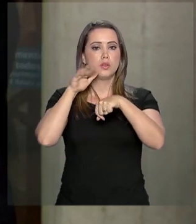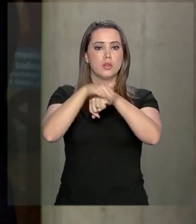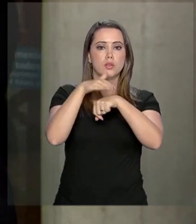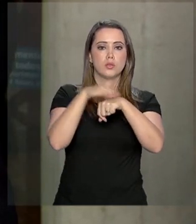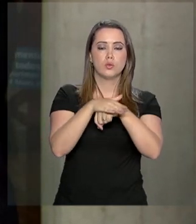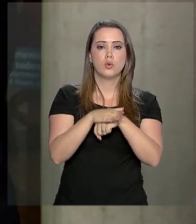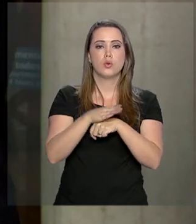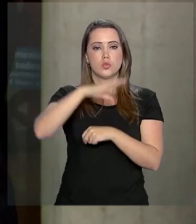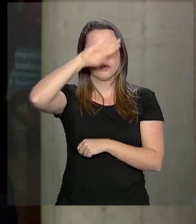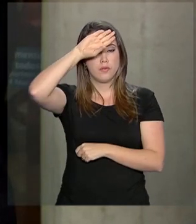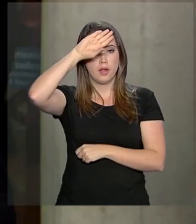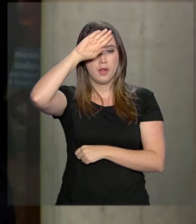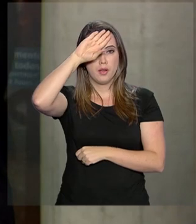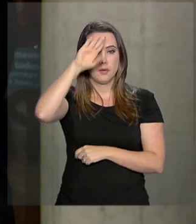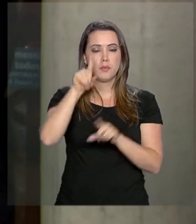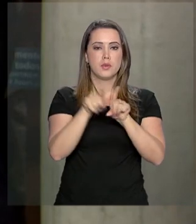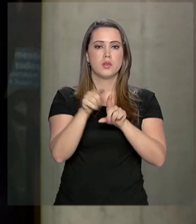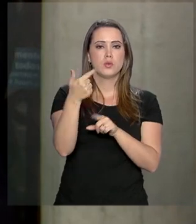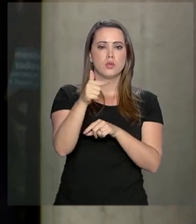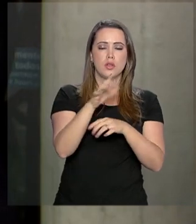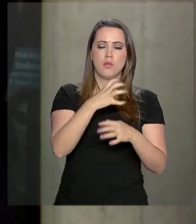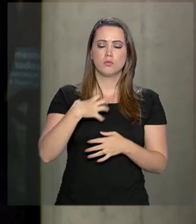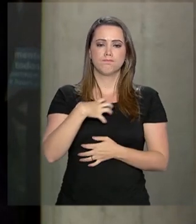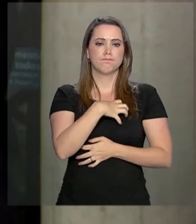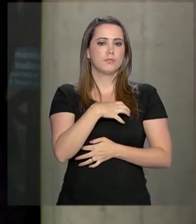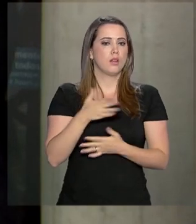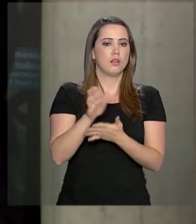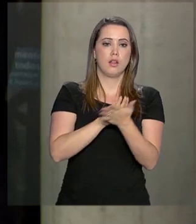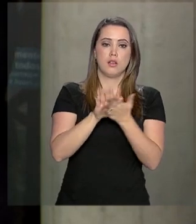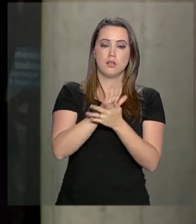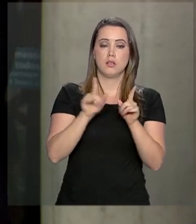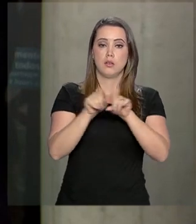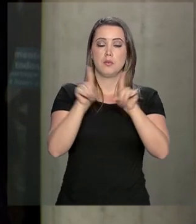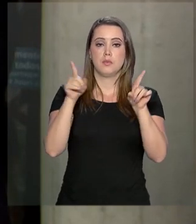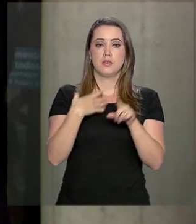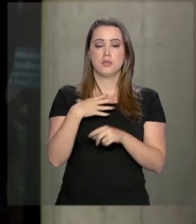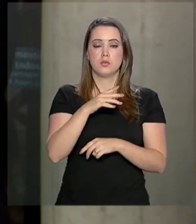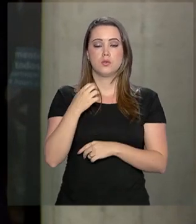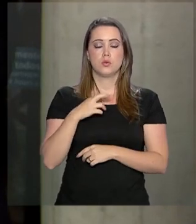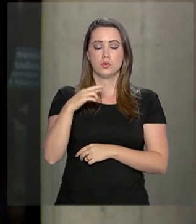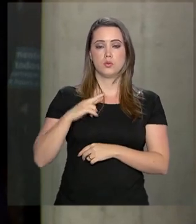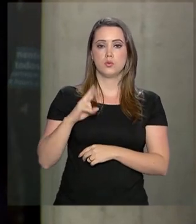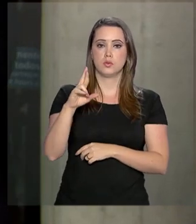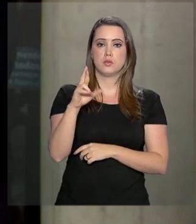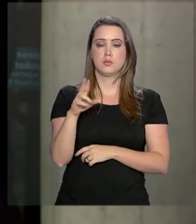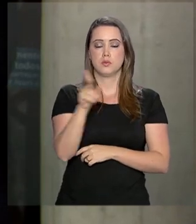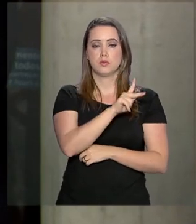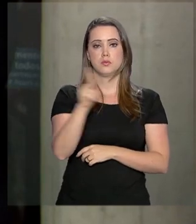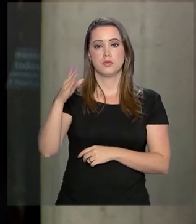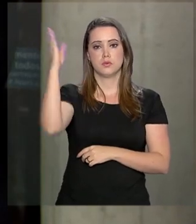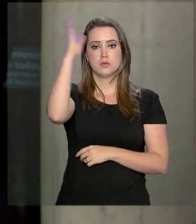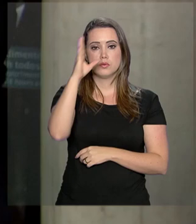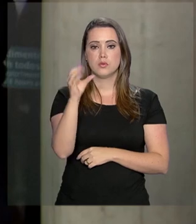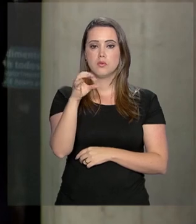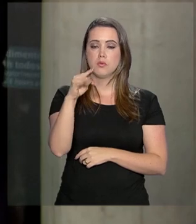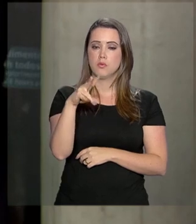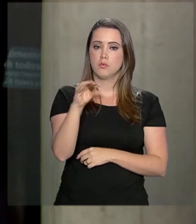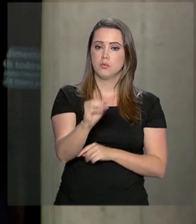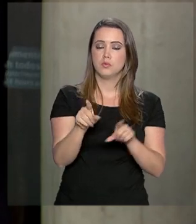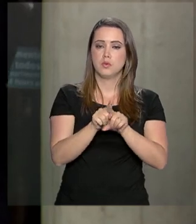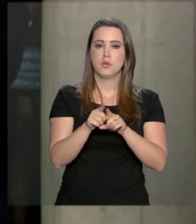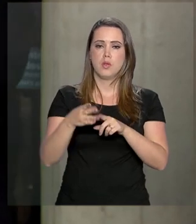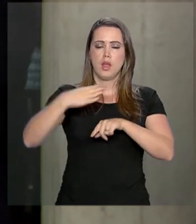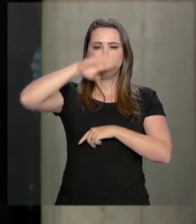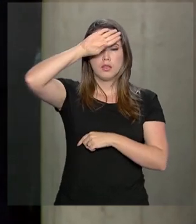isolado de febre, sem outros sintomas associados. Segundo o porta-voz da Presidência da República, Otávio Rego Barros,